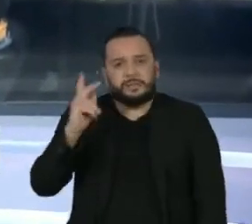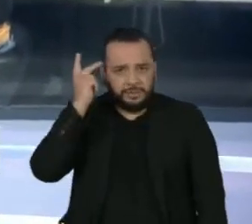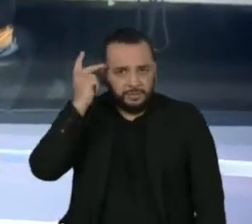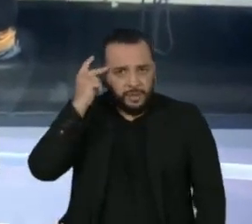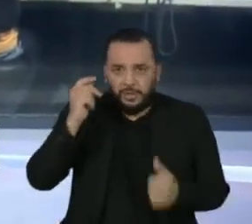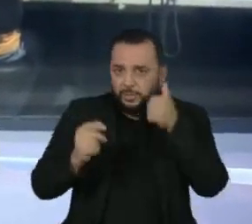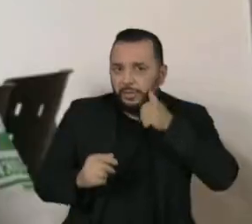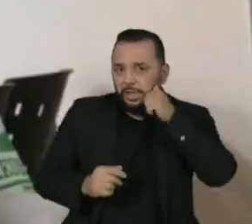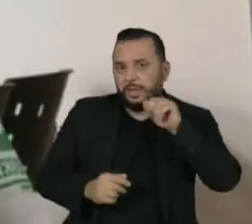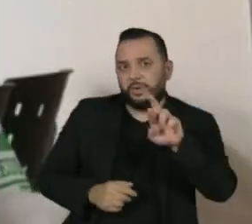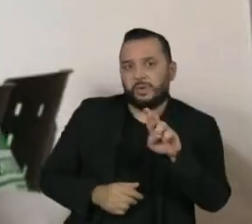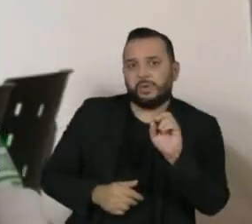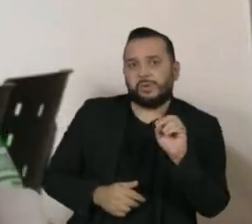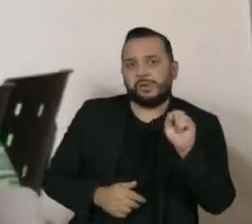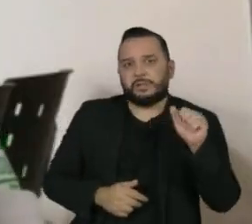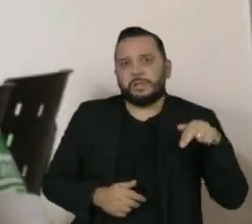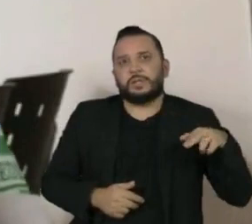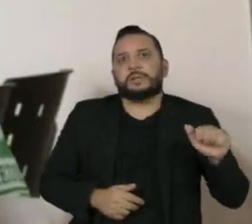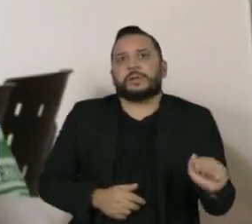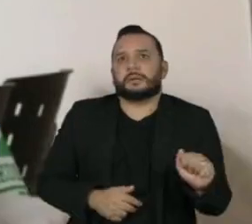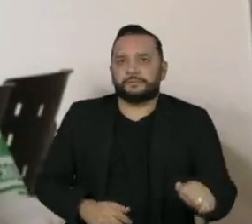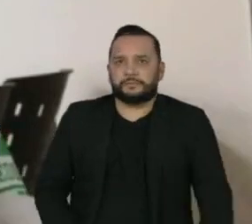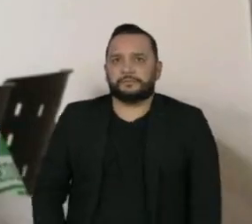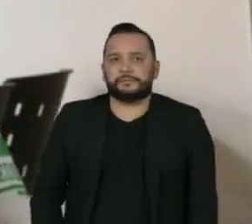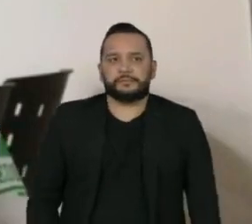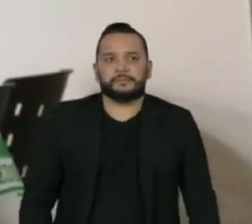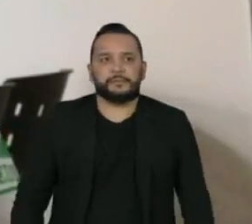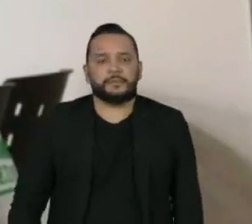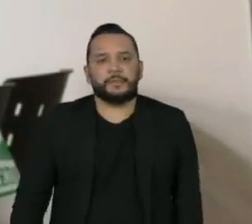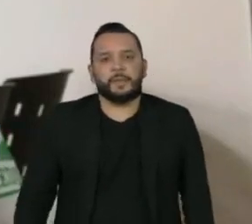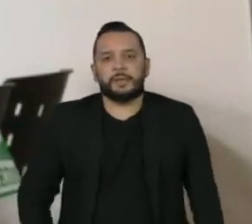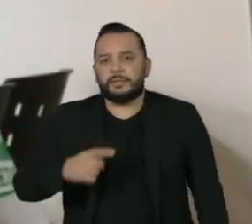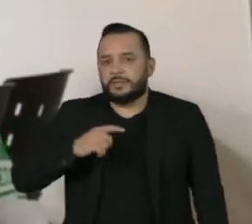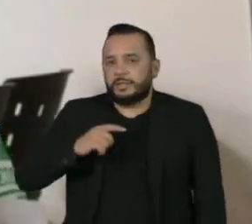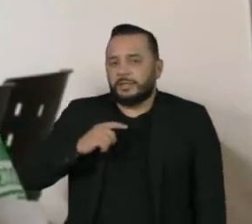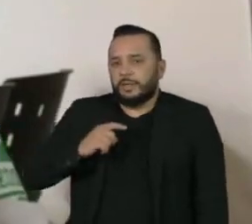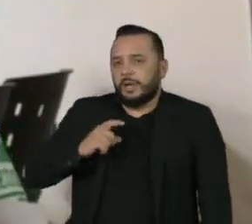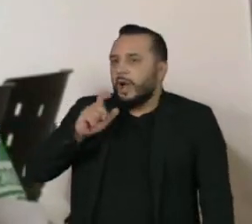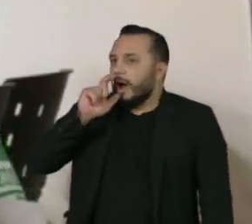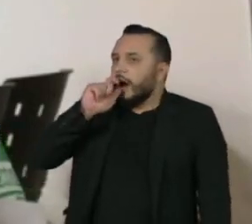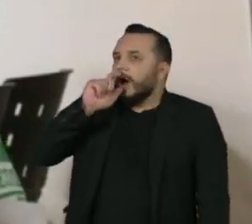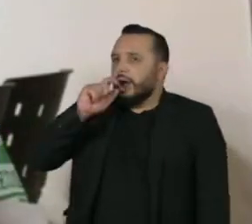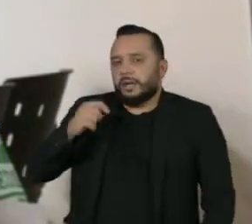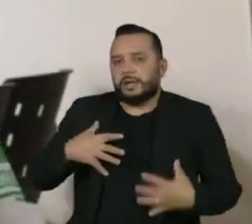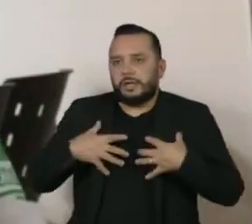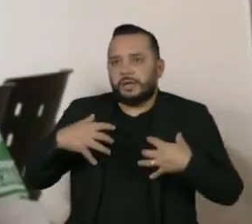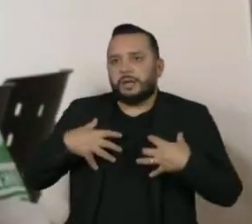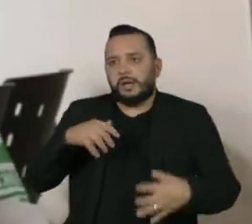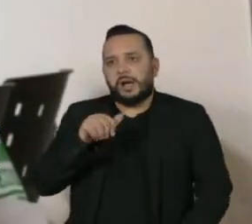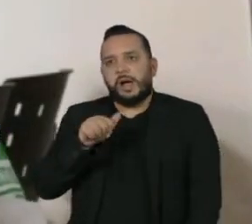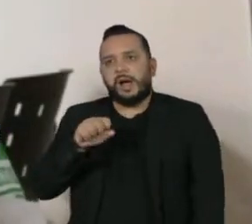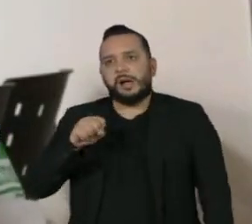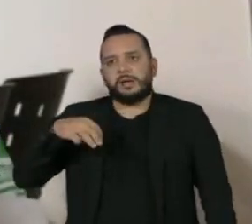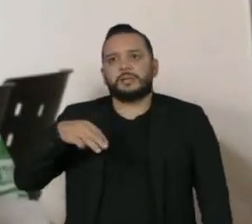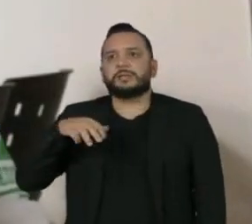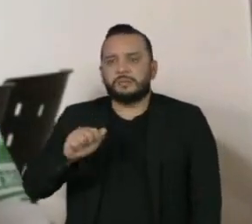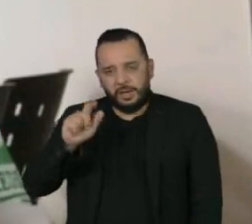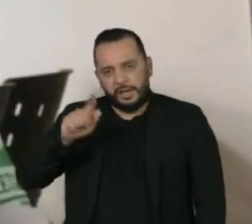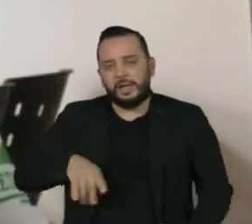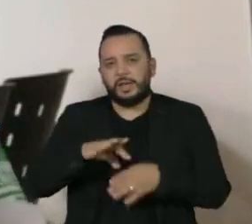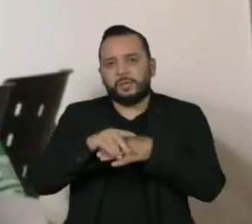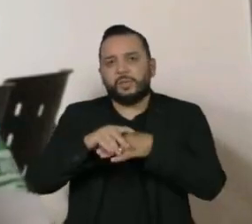Rosana Agondi. A asma é considerada uma doença inflamatória crônica das vias aéreas